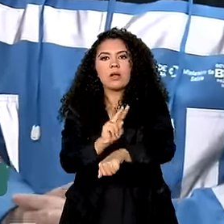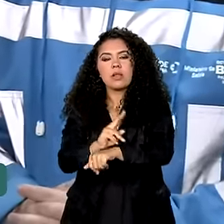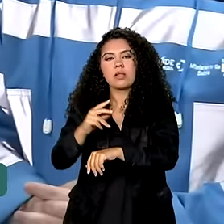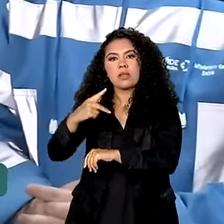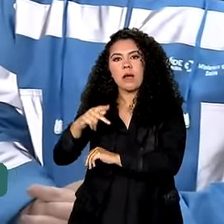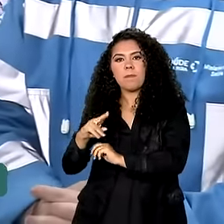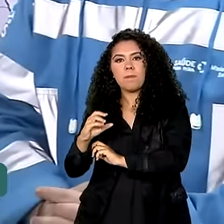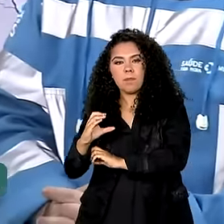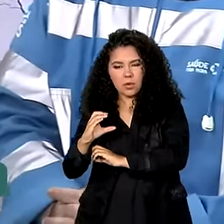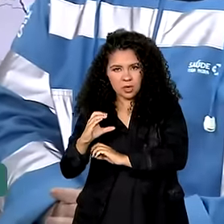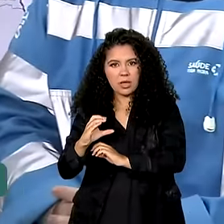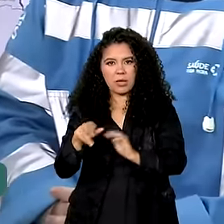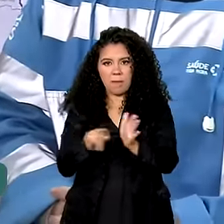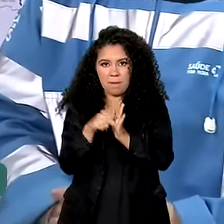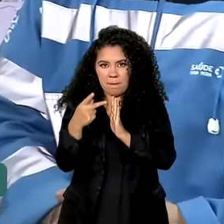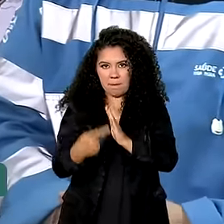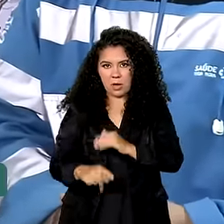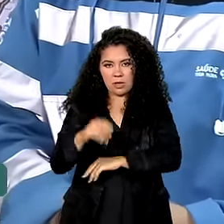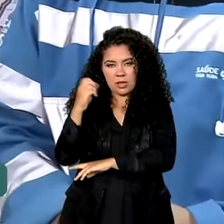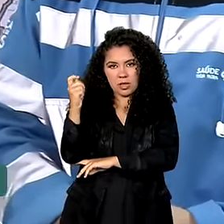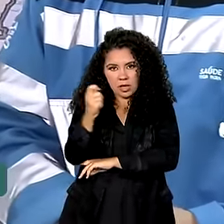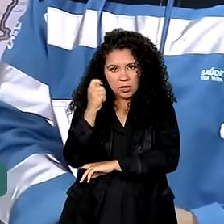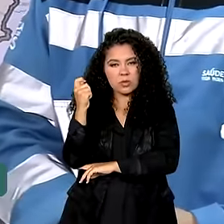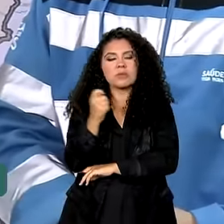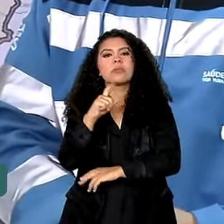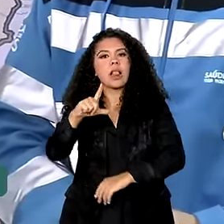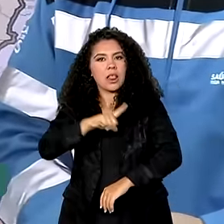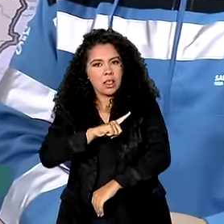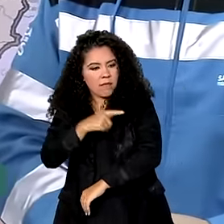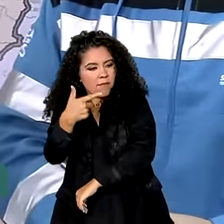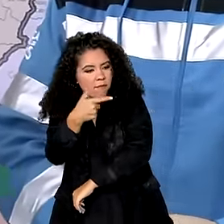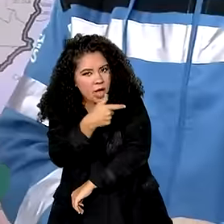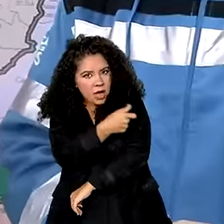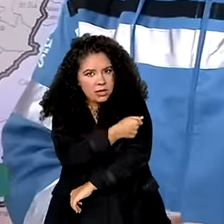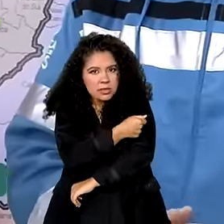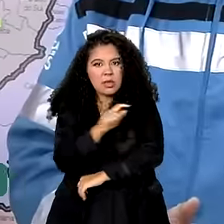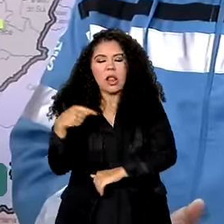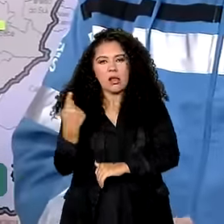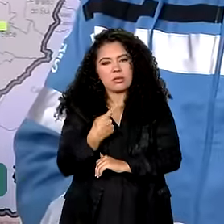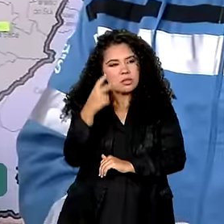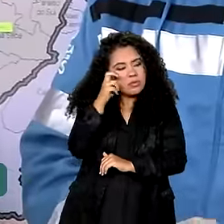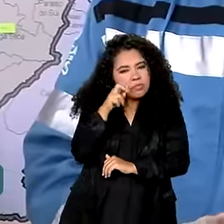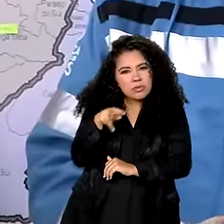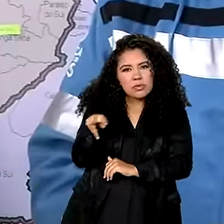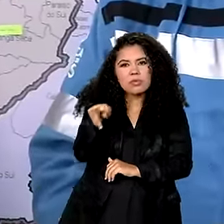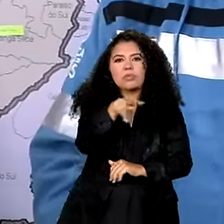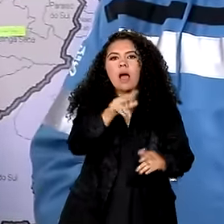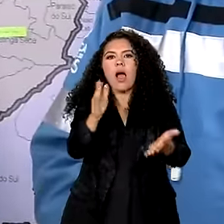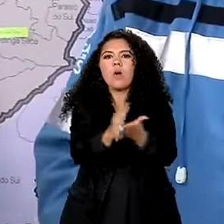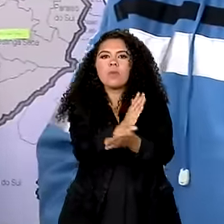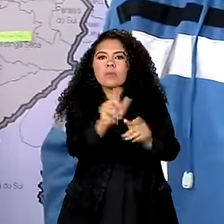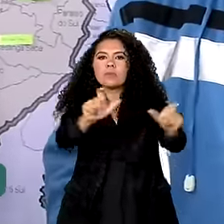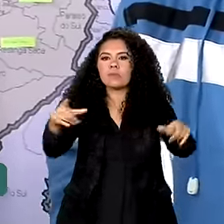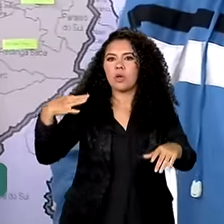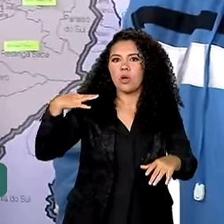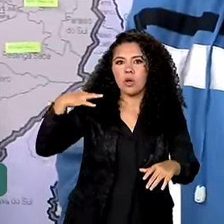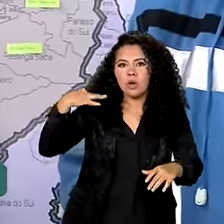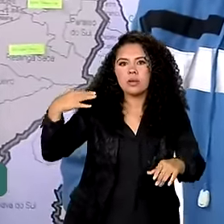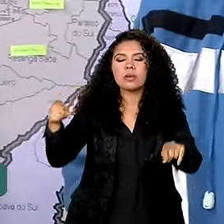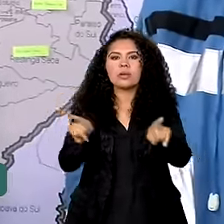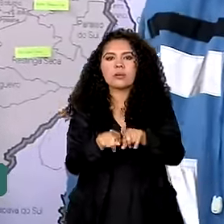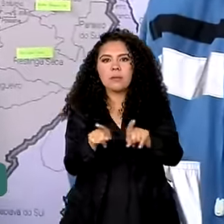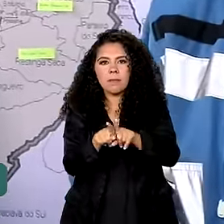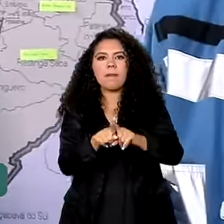Católica aqui do Rio Grande do Sul, onde teve vacinação. A gente acompanhou voluntários e abrigados